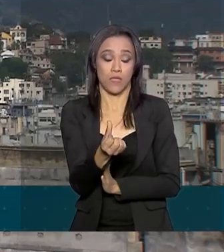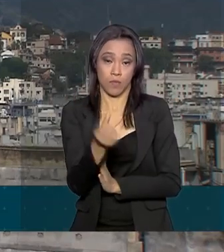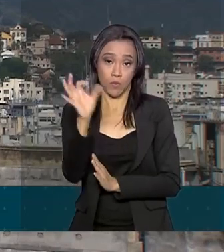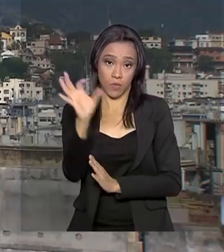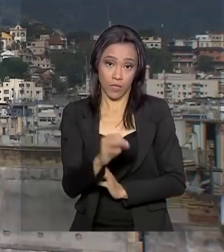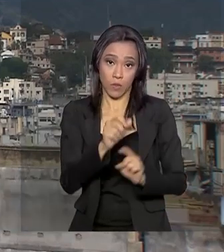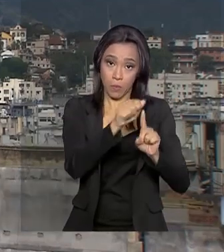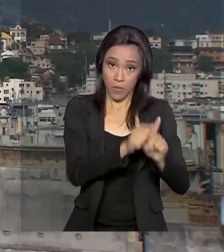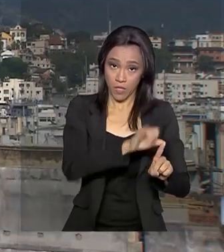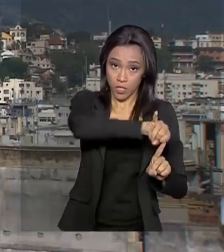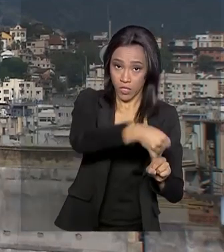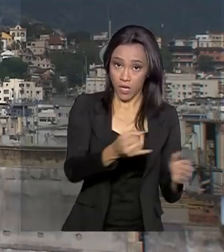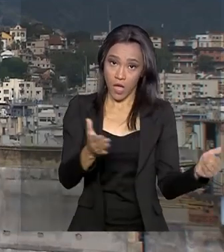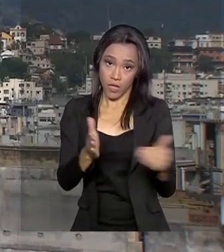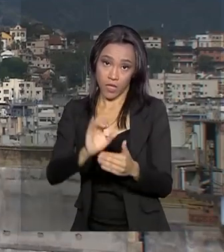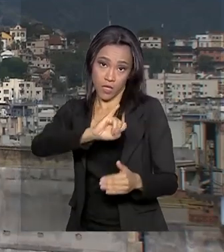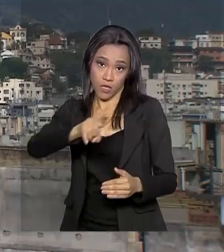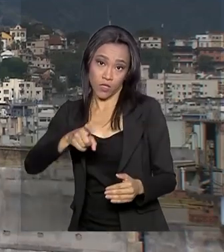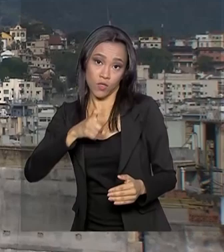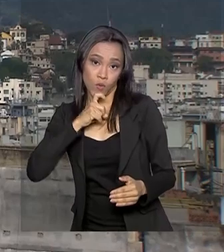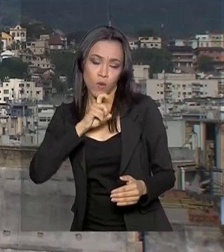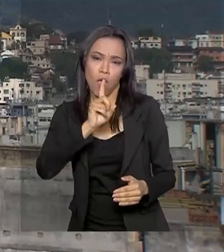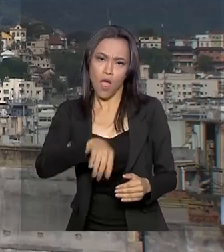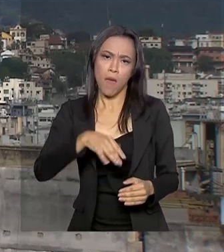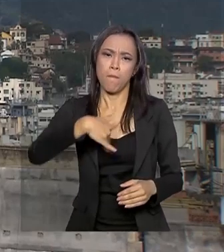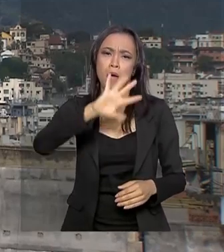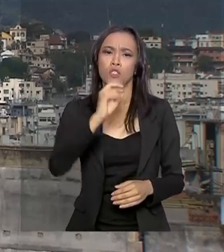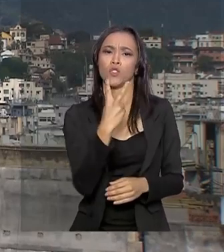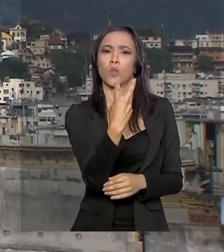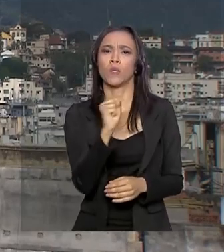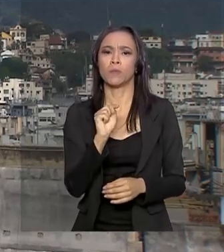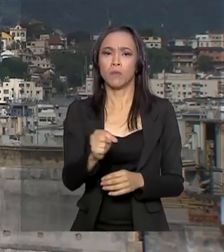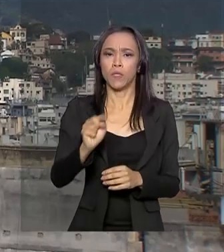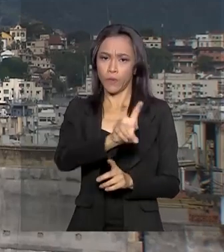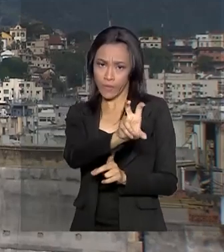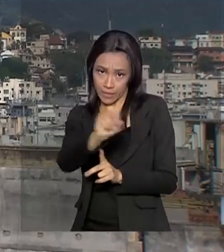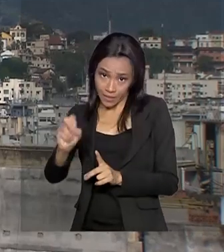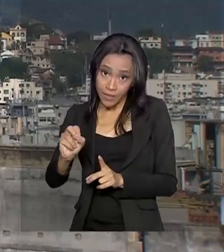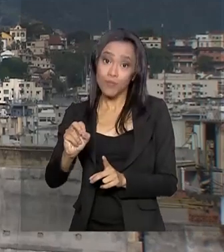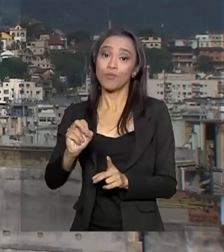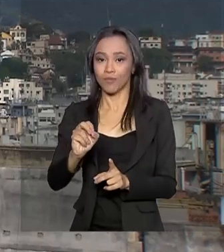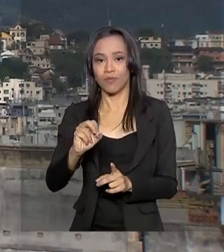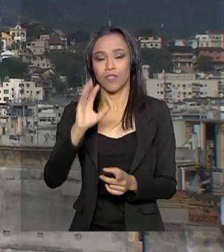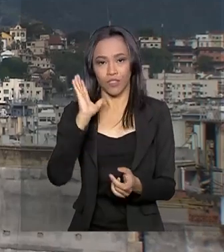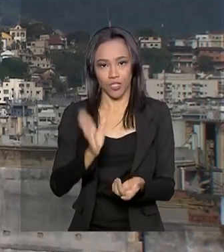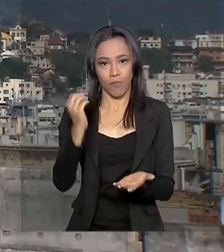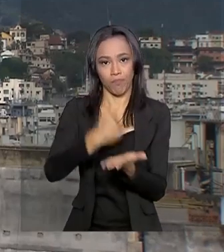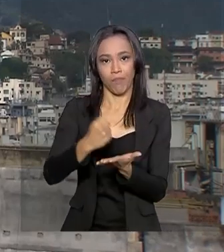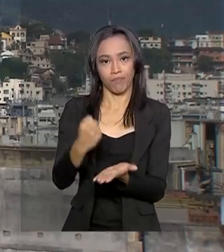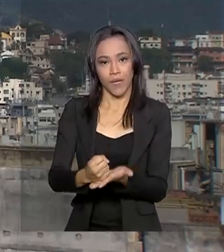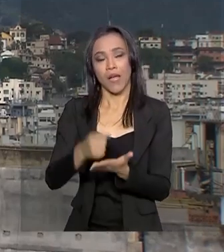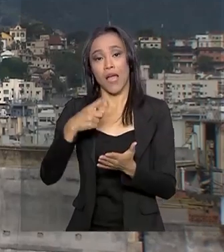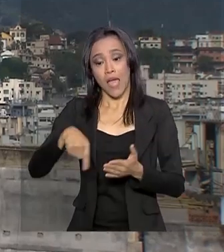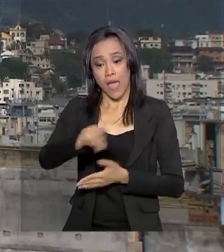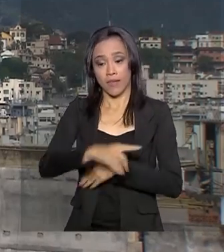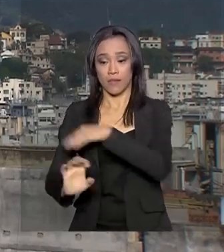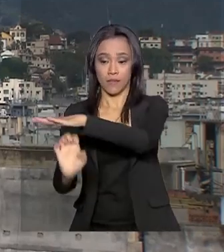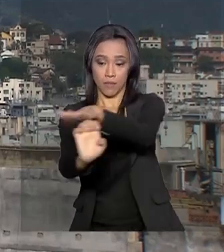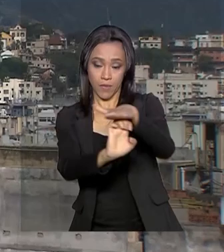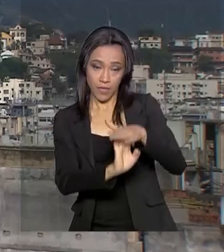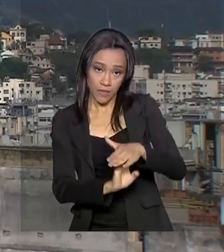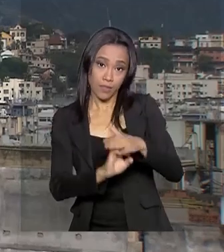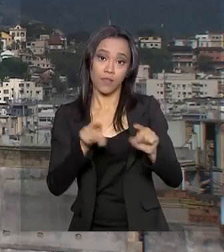deste ano. São mais 12.500 novos prestadores de serviços formalizados. As agências de turismo e os serviços de